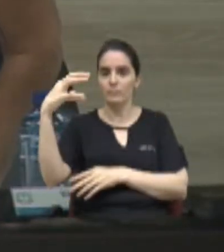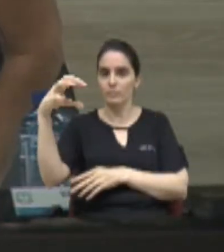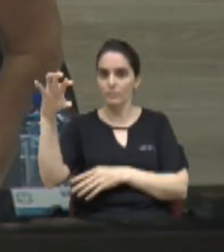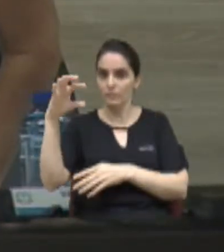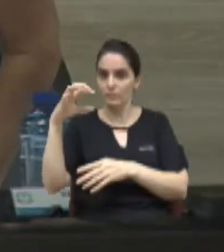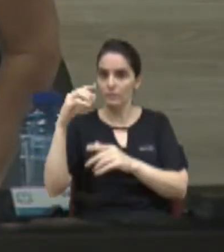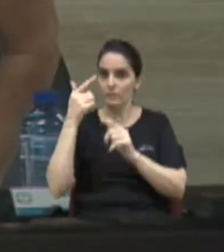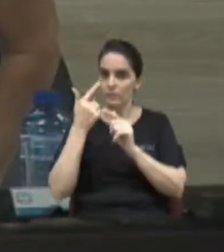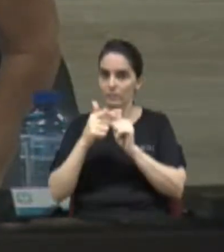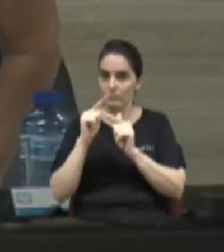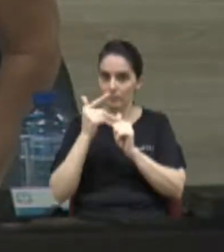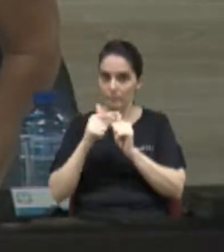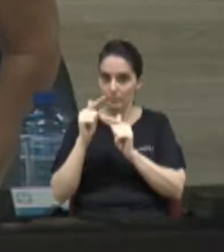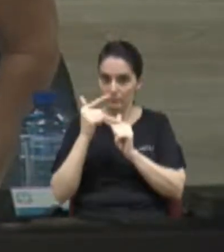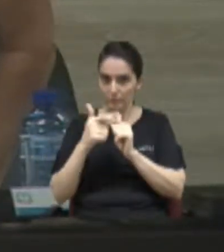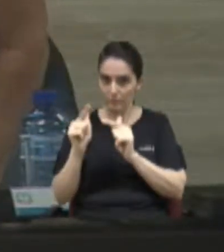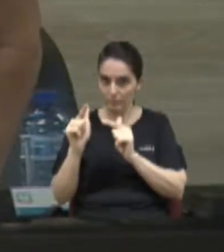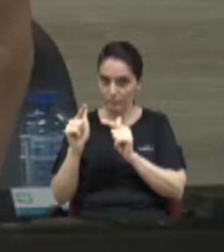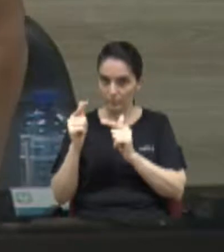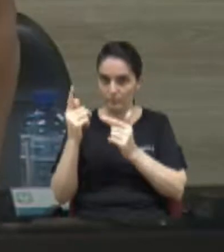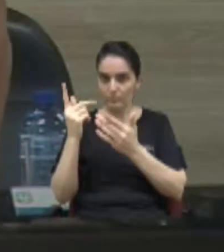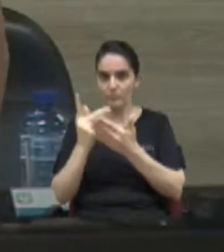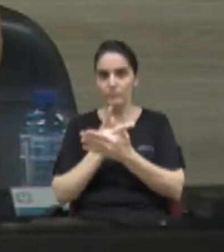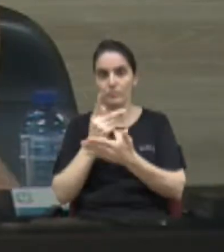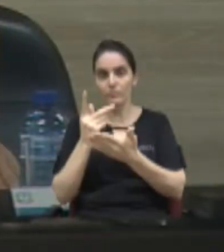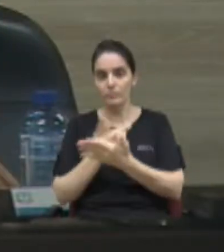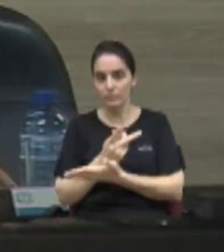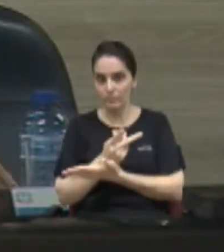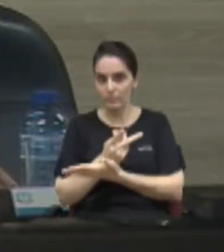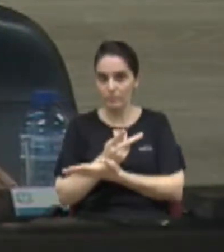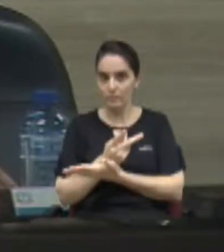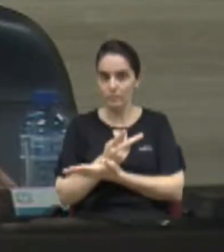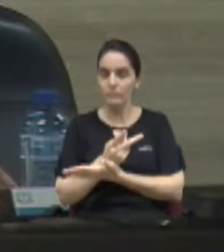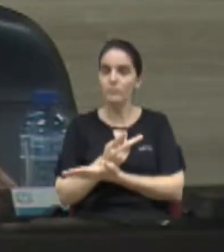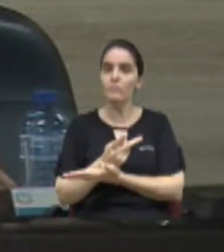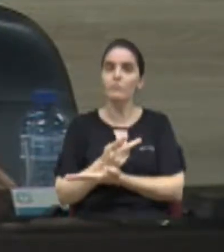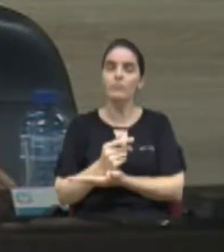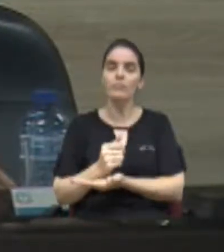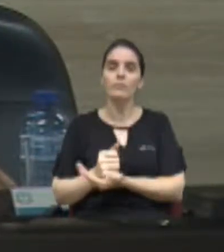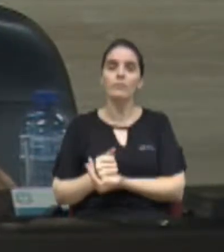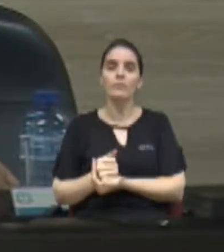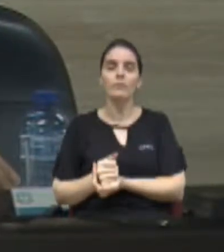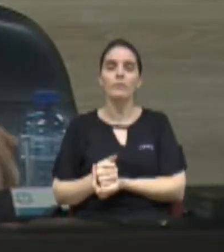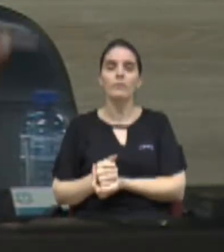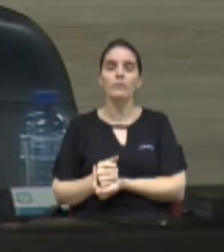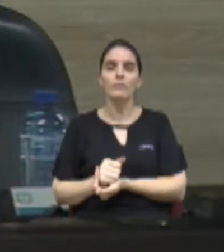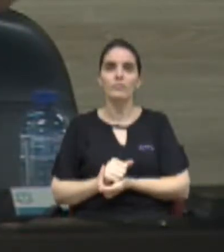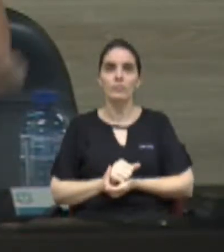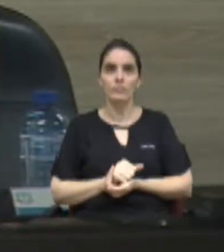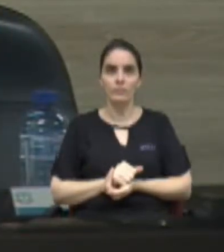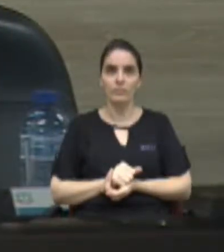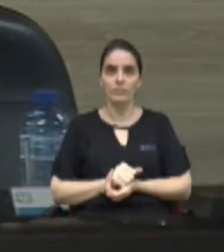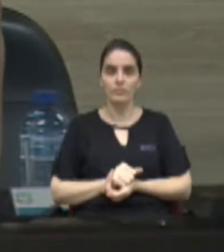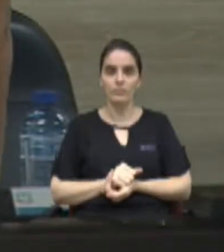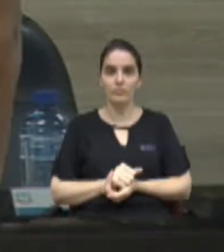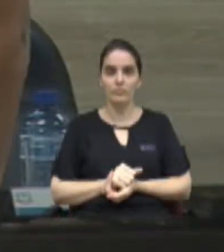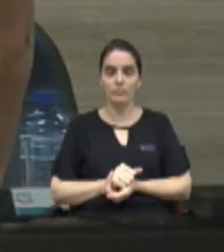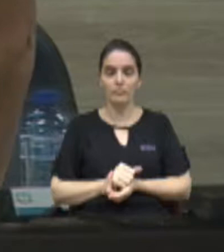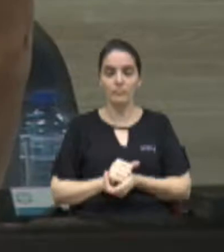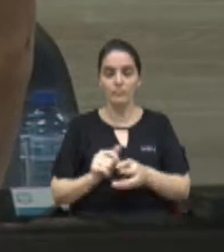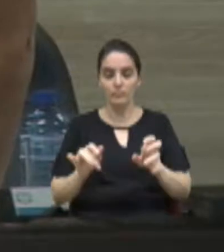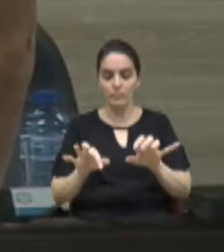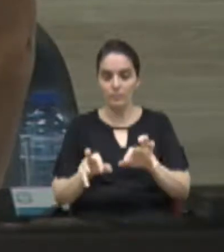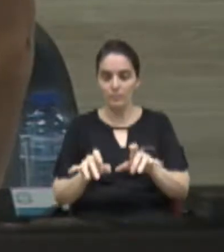aconteceu lá foi um erro material que, na digitação